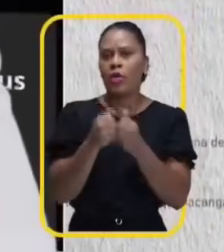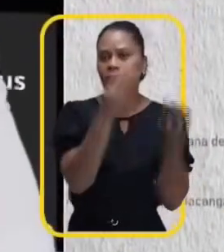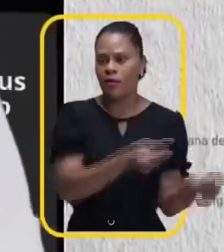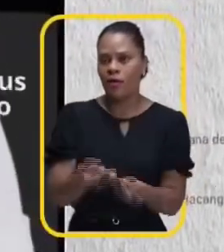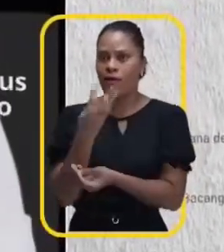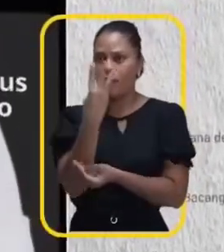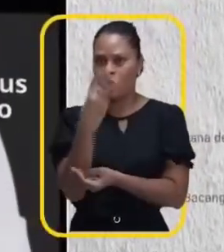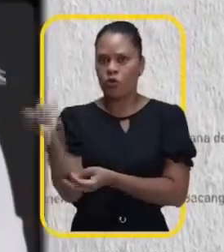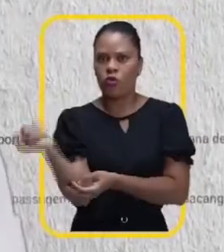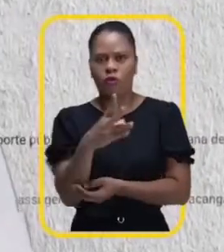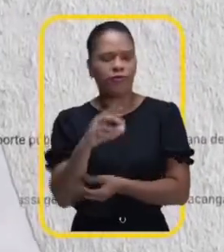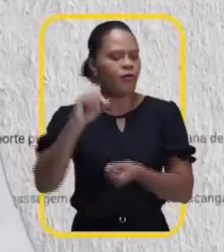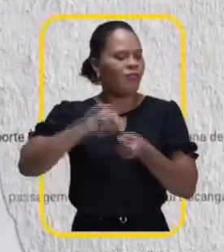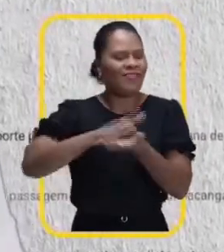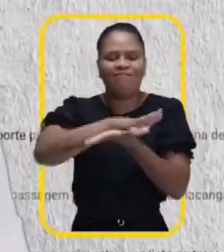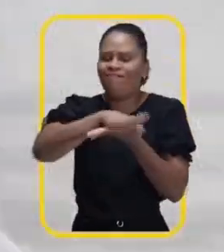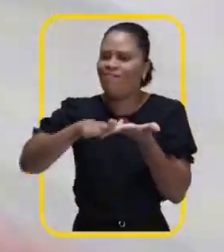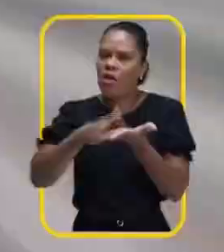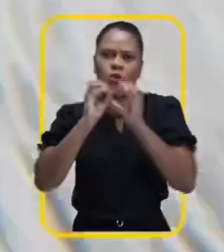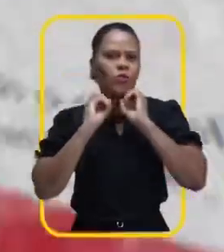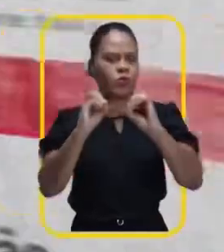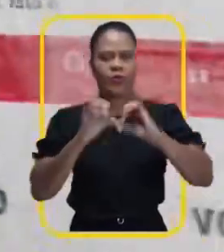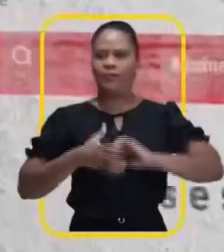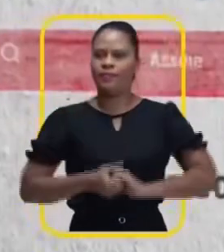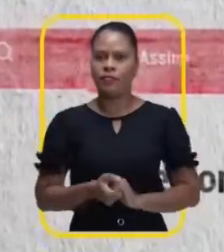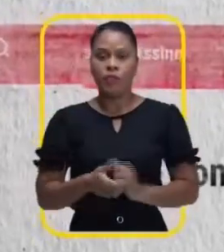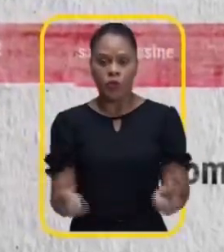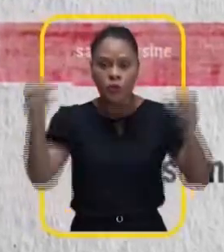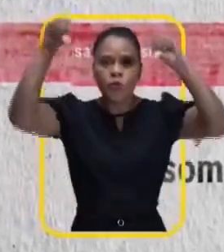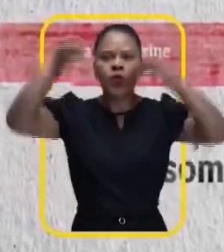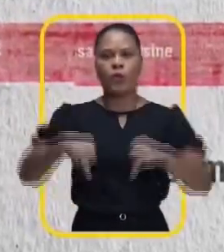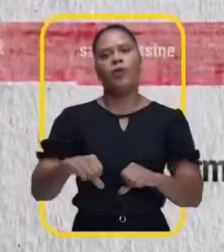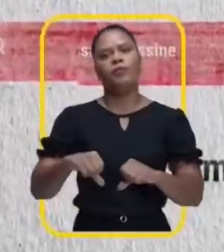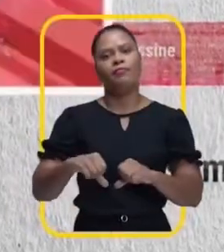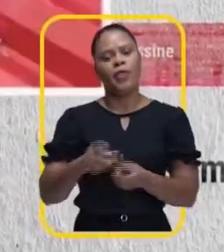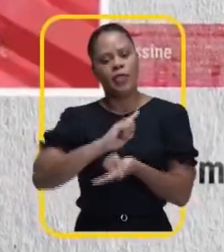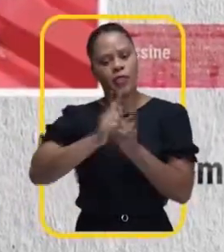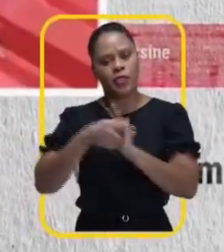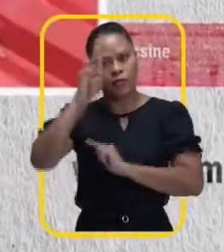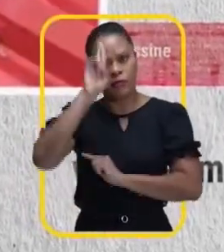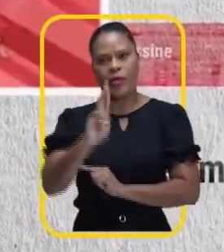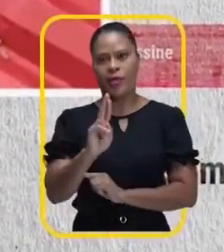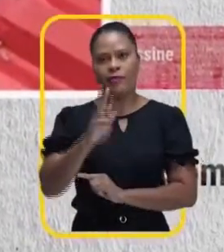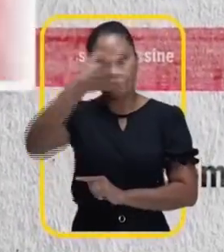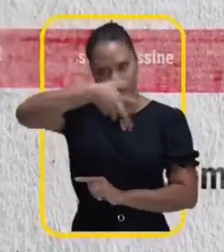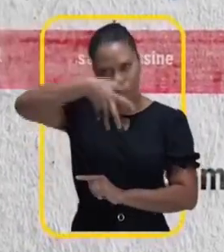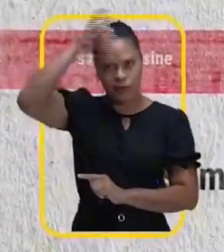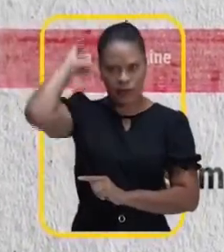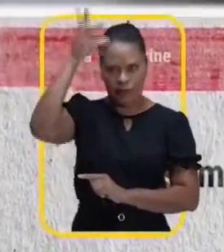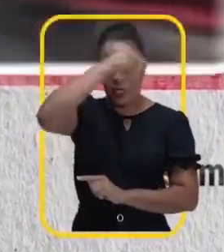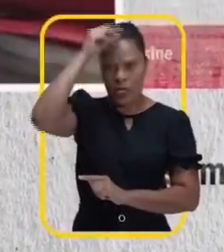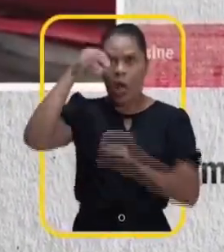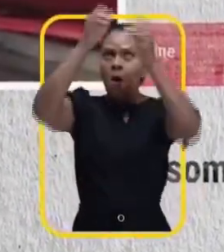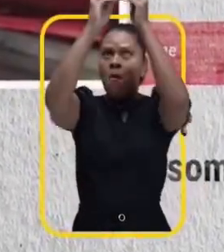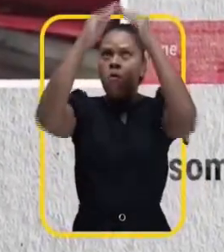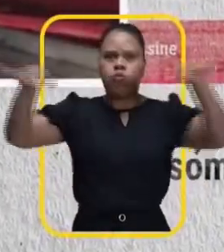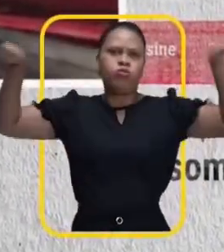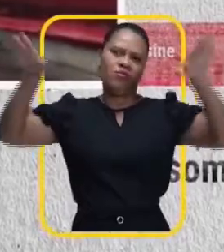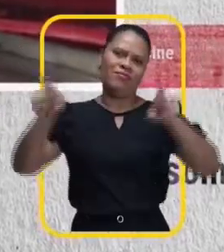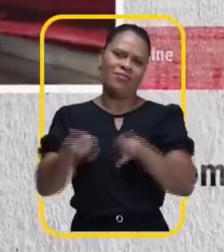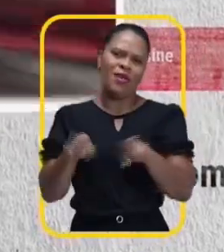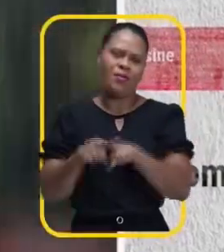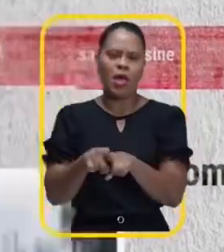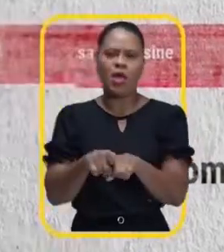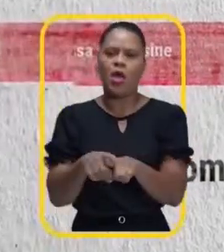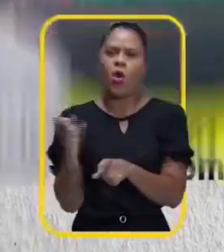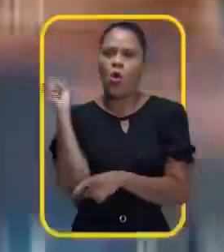entregar três novos. Não fez nenhuma coisa nem outra. E o pior, durante a sua gestão, o telhado de dois terminais caiu,